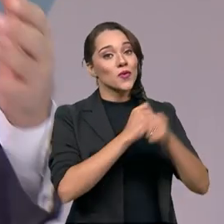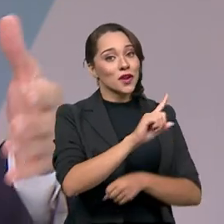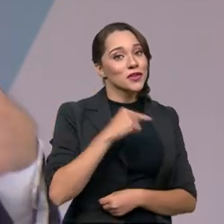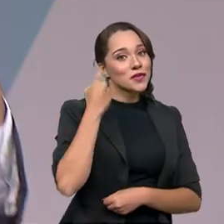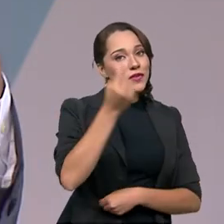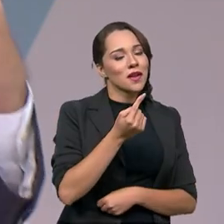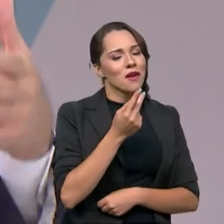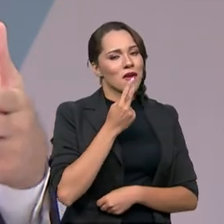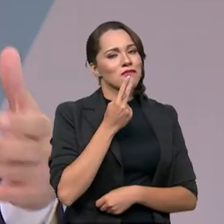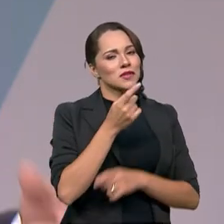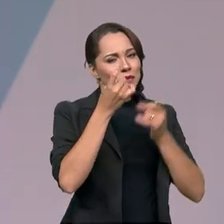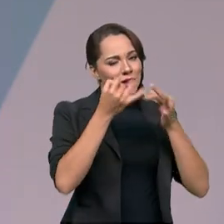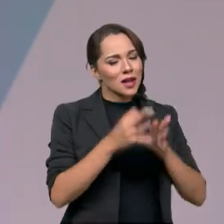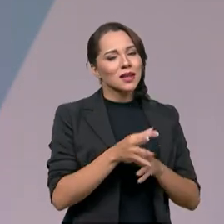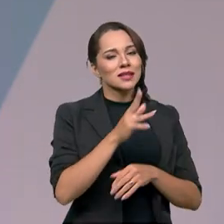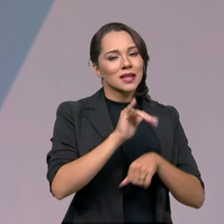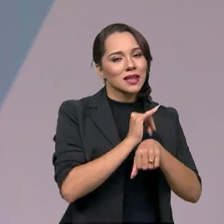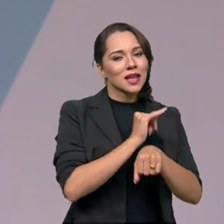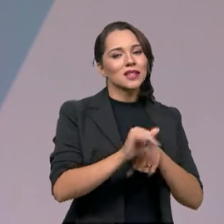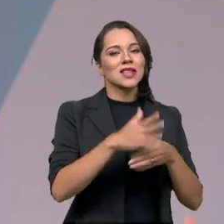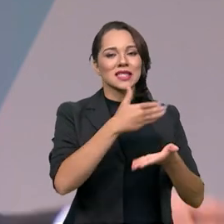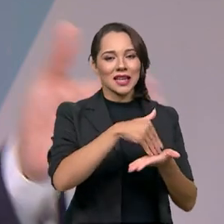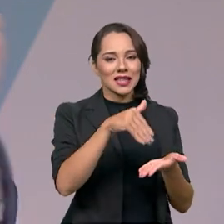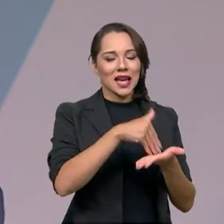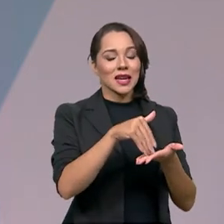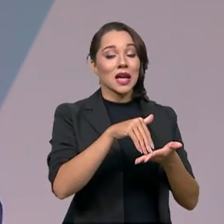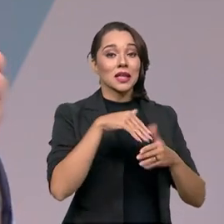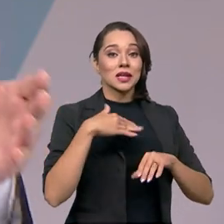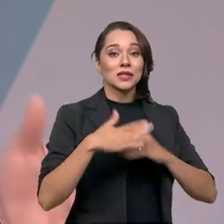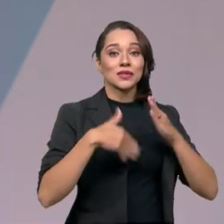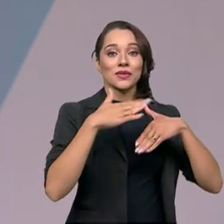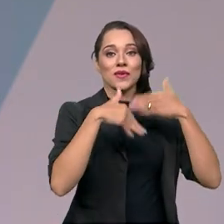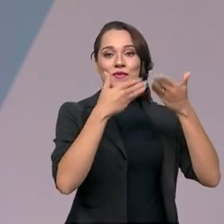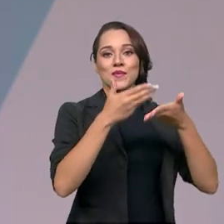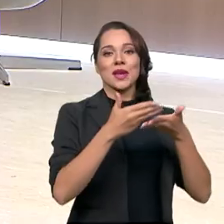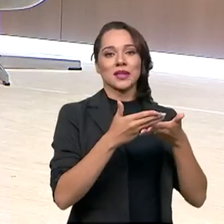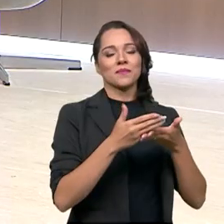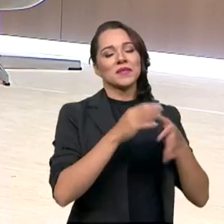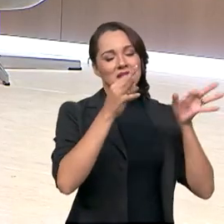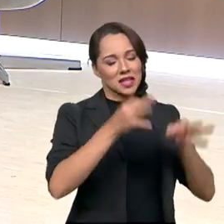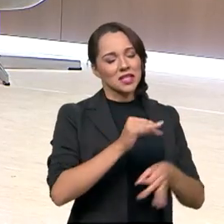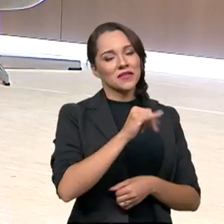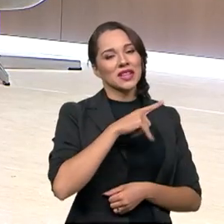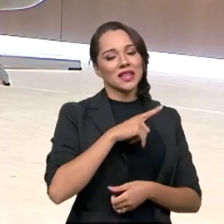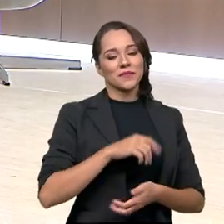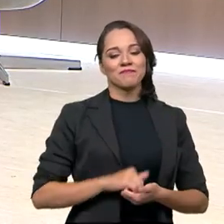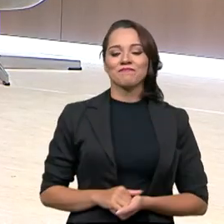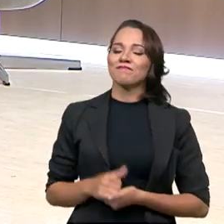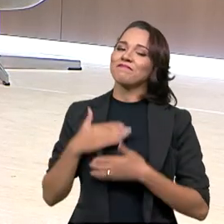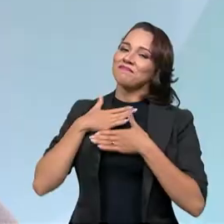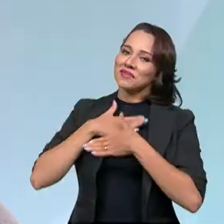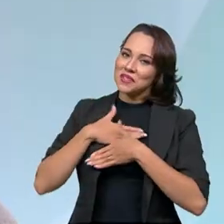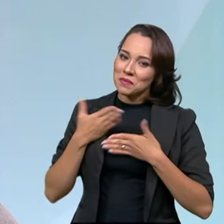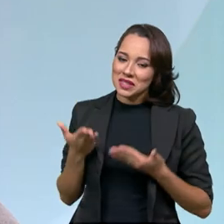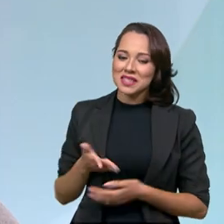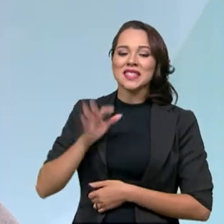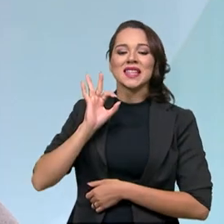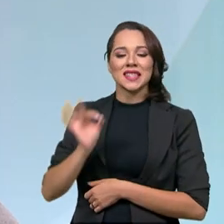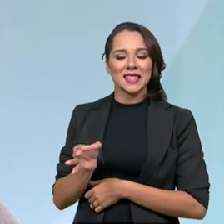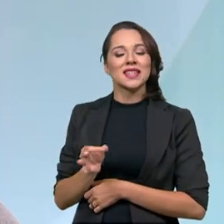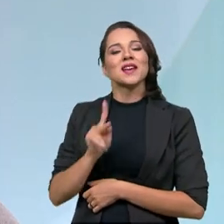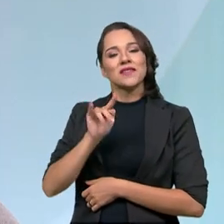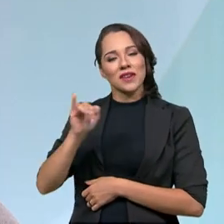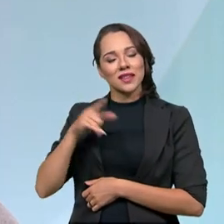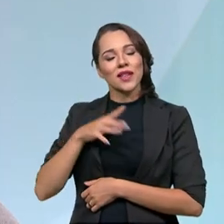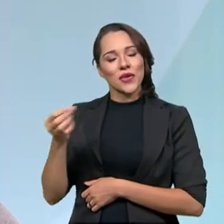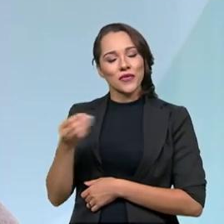falando das ações da secretaria nesse desenvolvimento aí, que com certeza vai ocorrer. Será um prazer e com certeza teremos